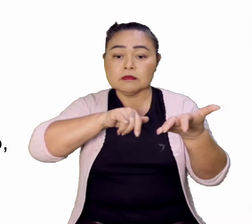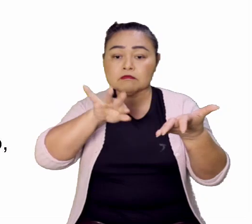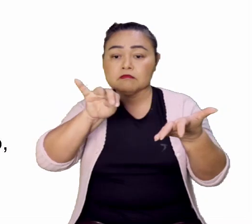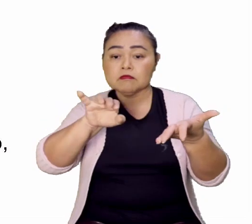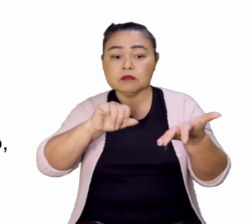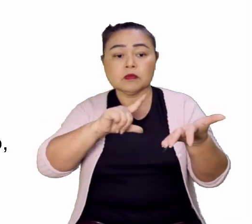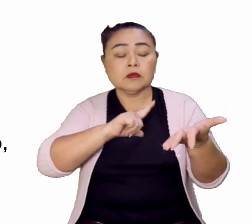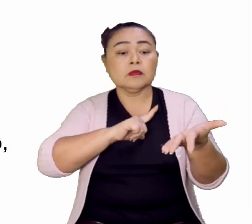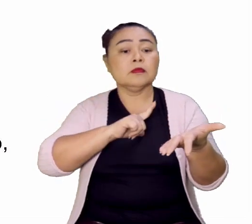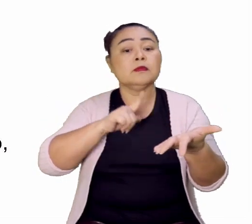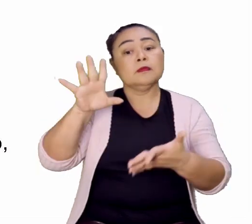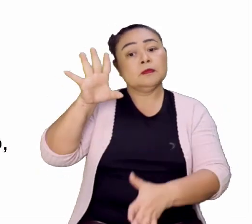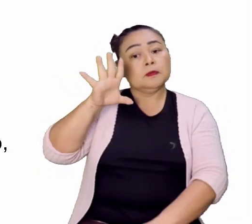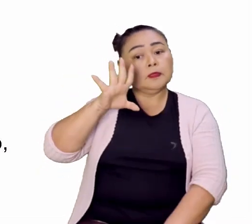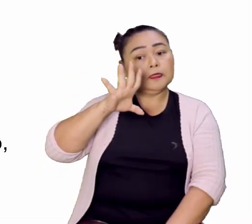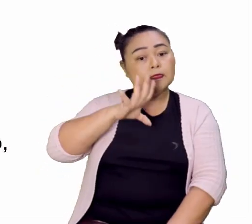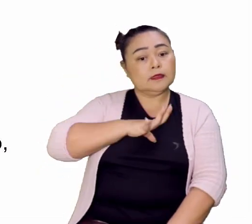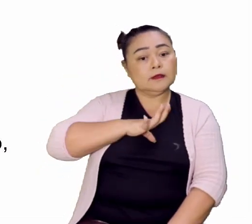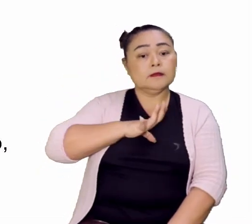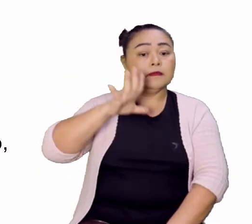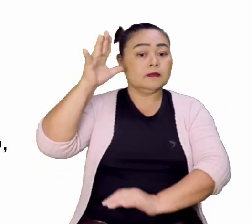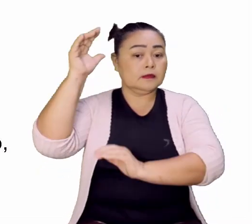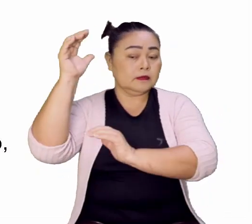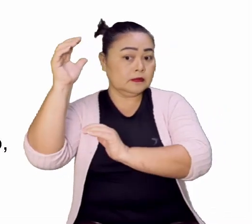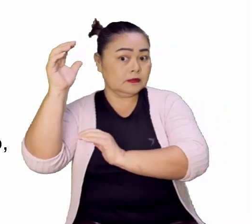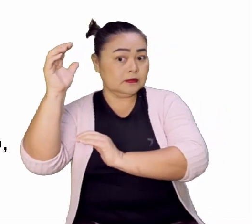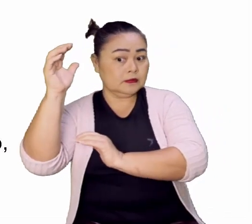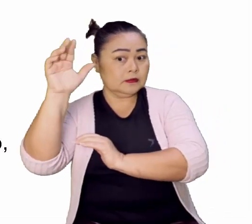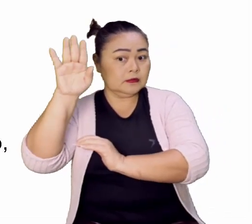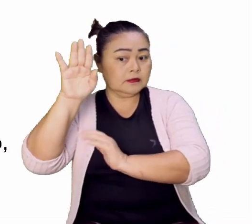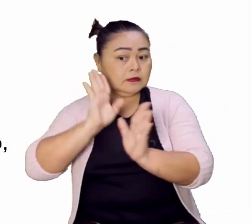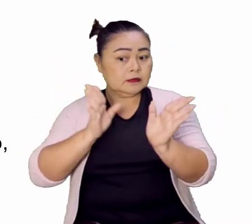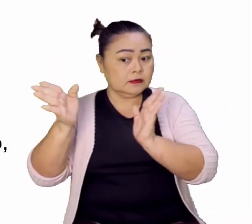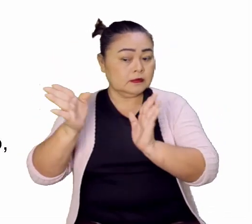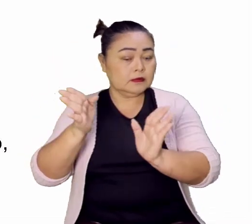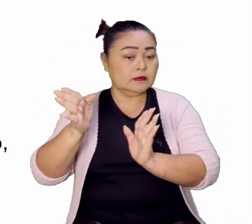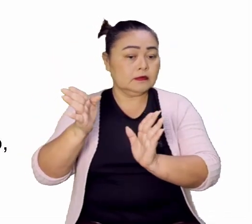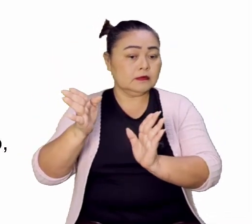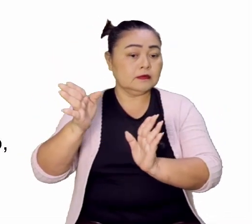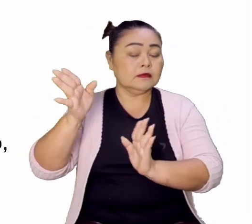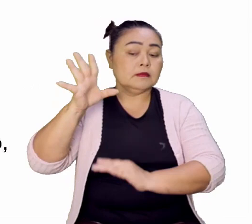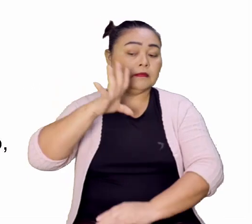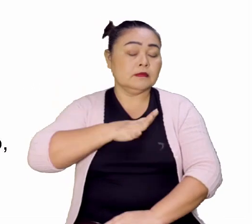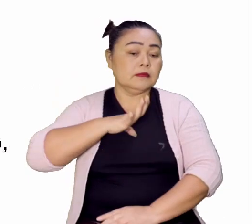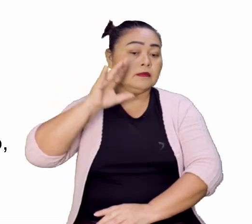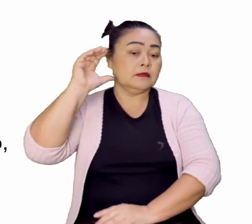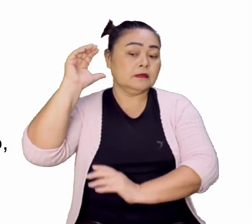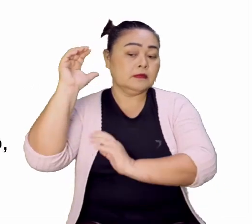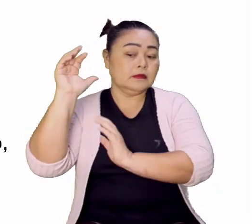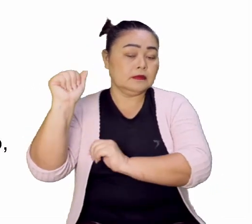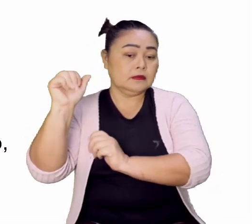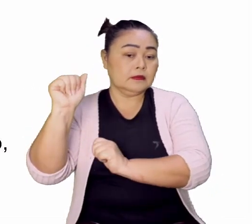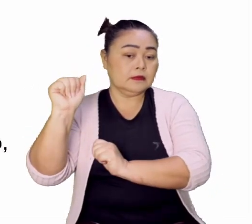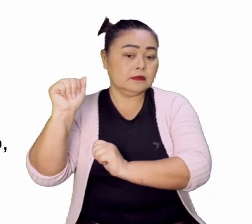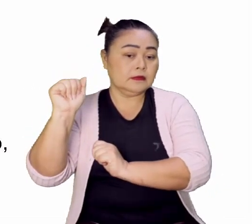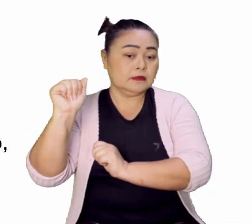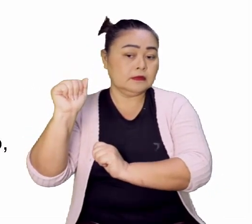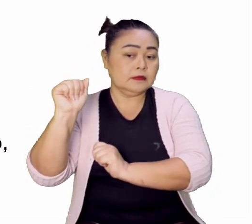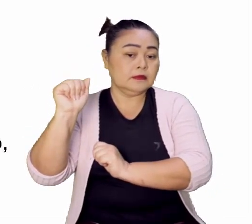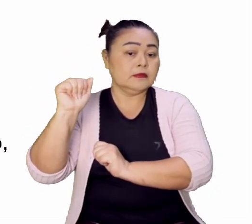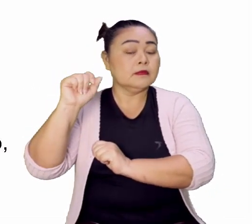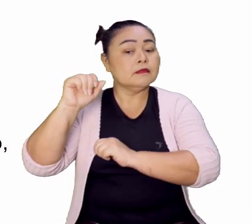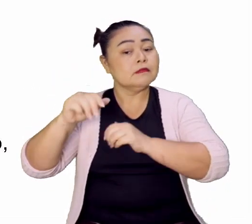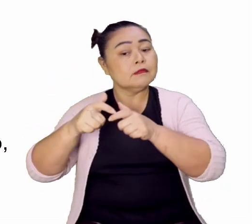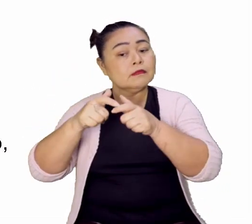entre Portugal e Espanha e o